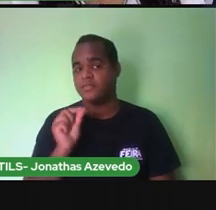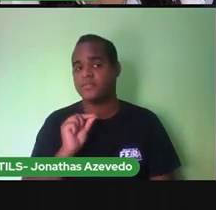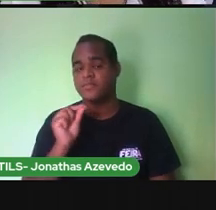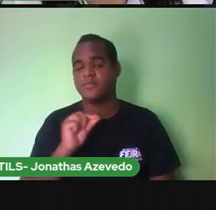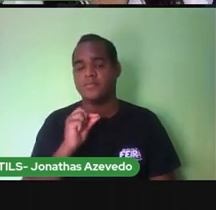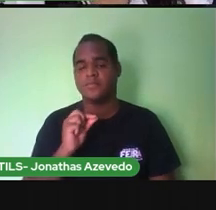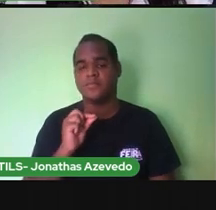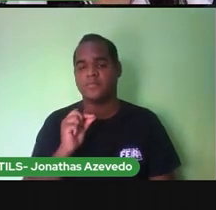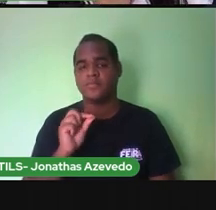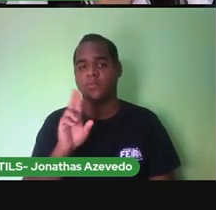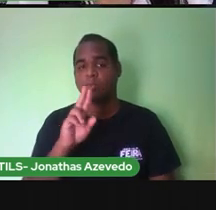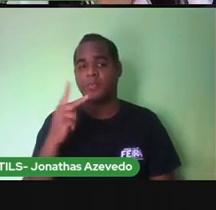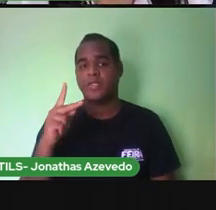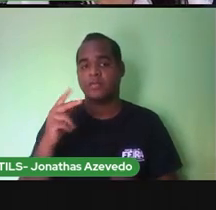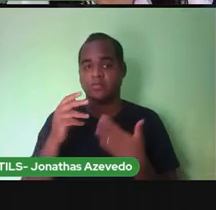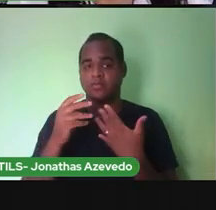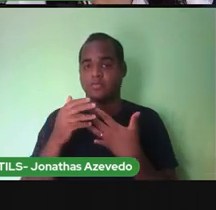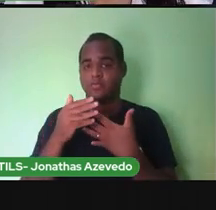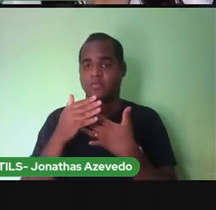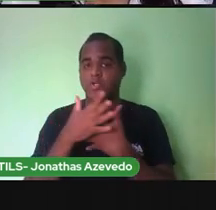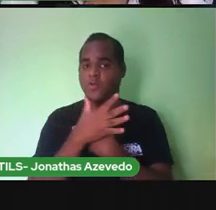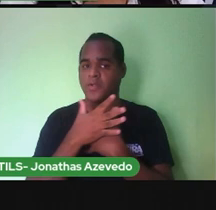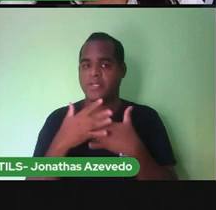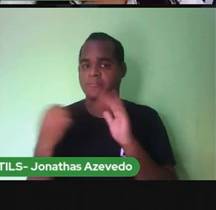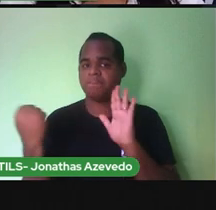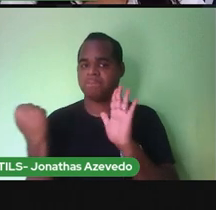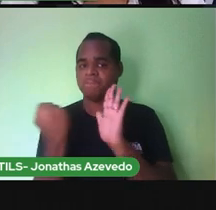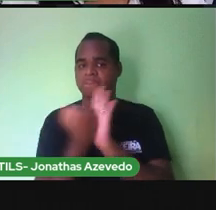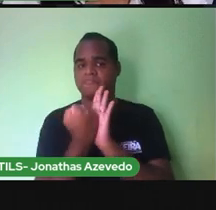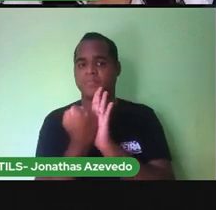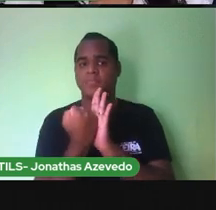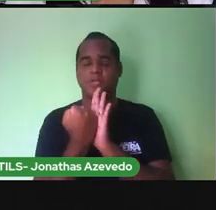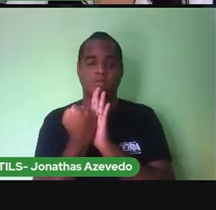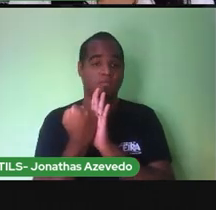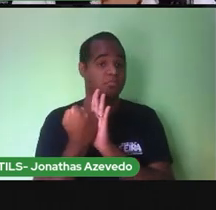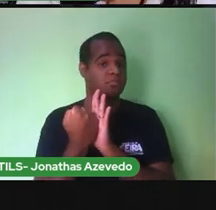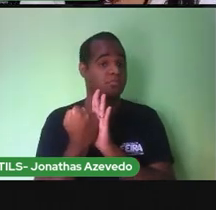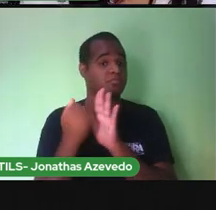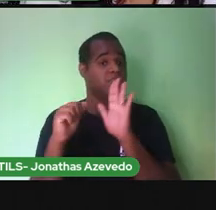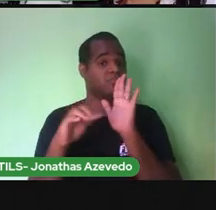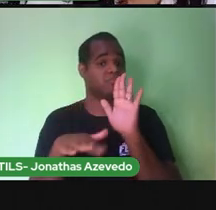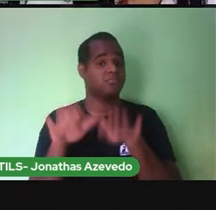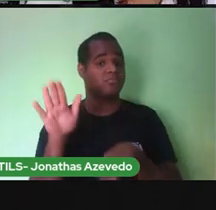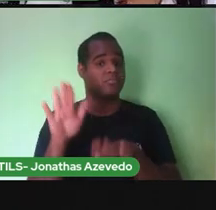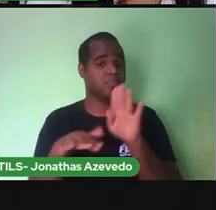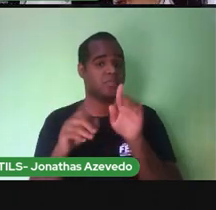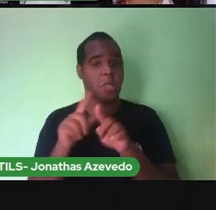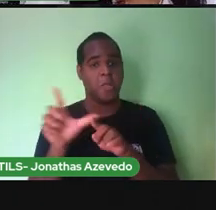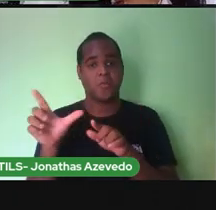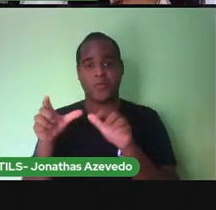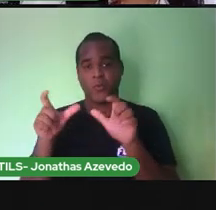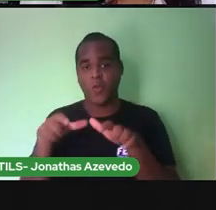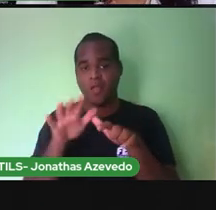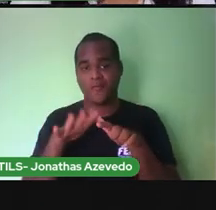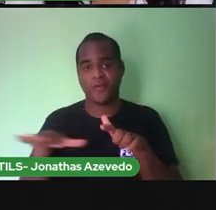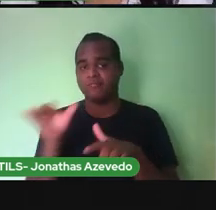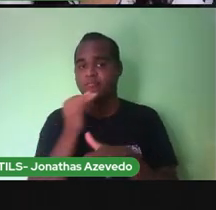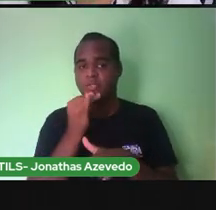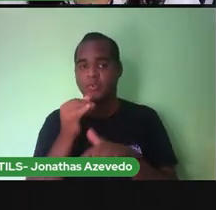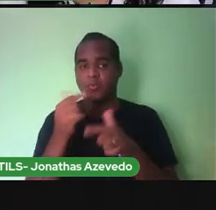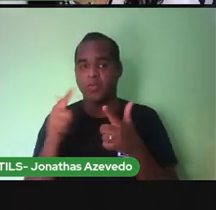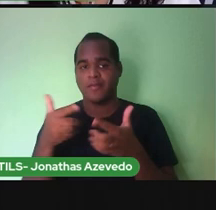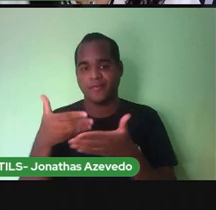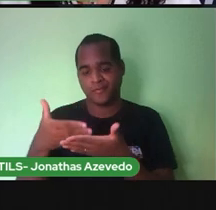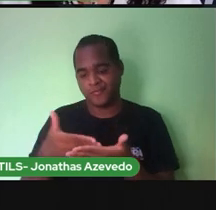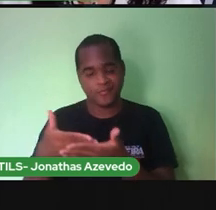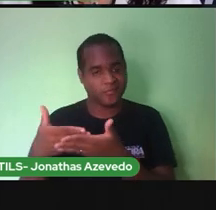o nome do município de registro. Muitas das vezes, não tem maternidade numa cidade, e